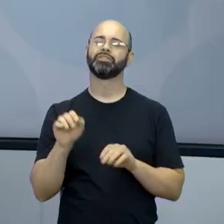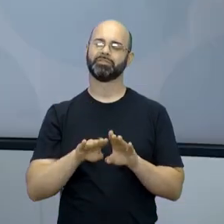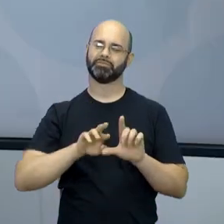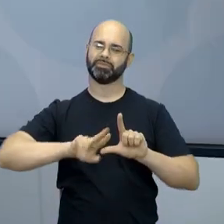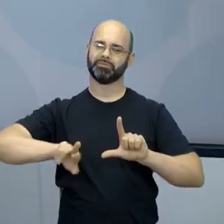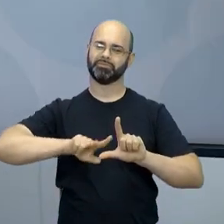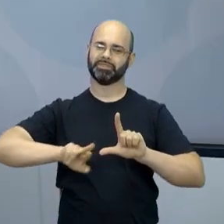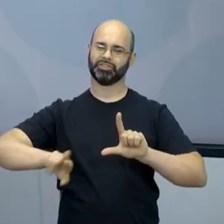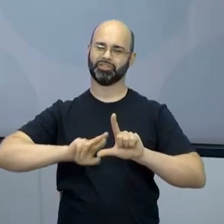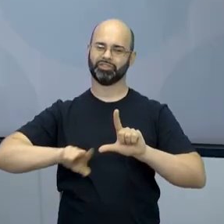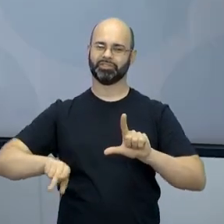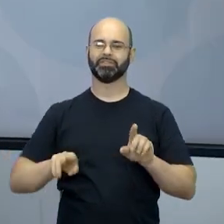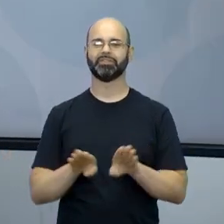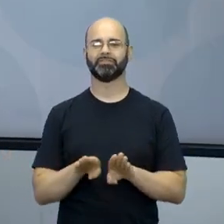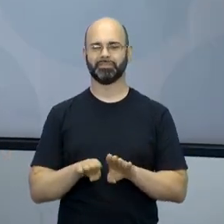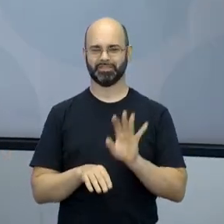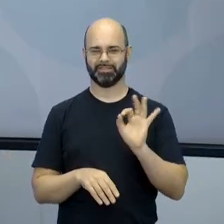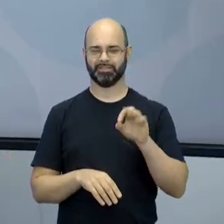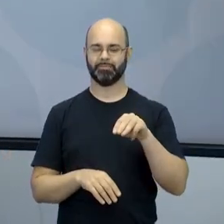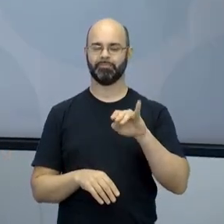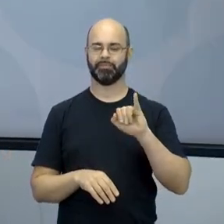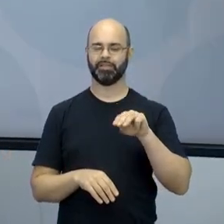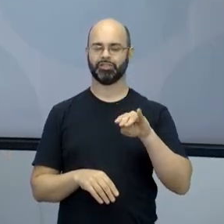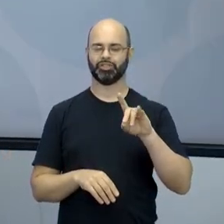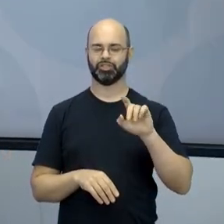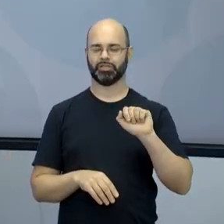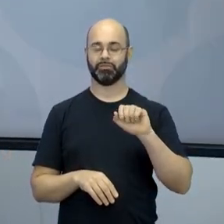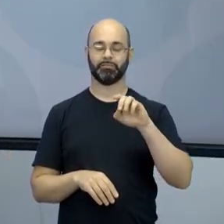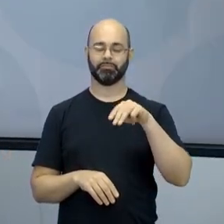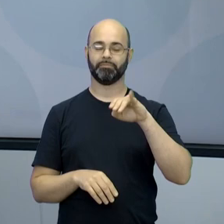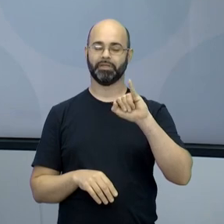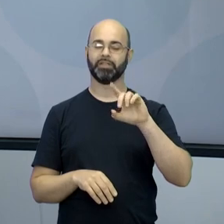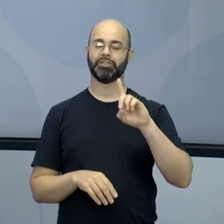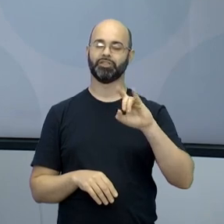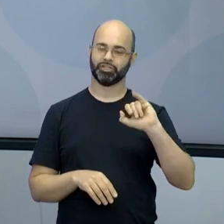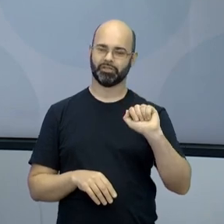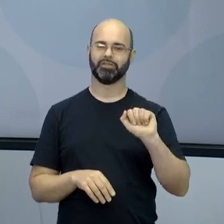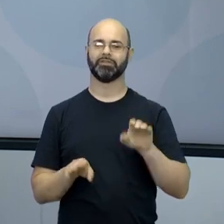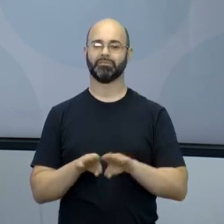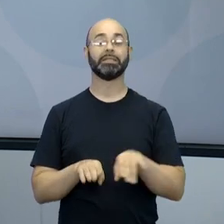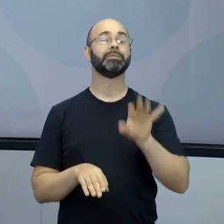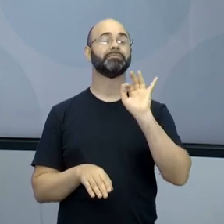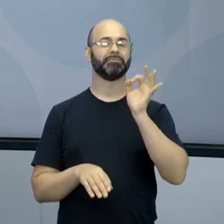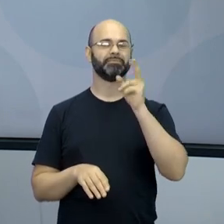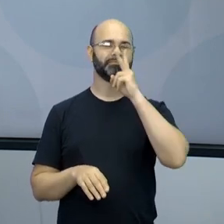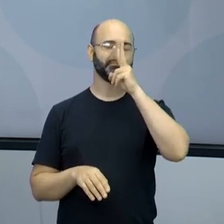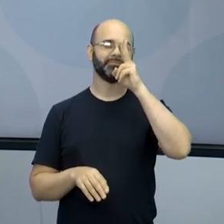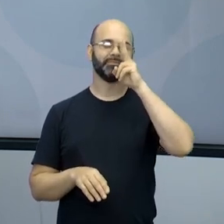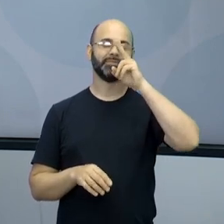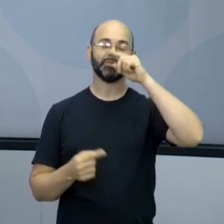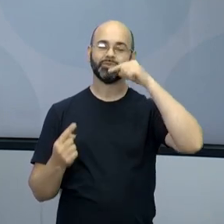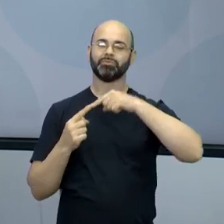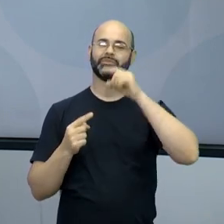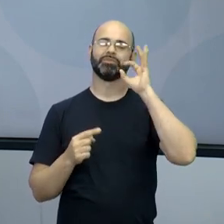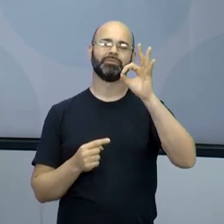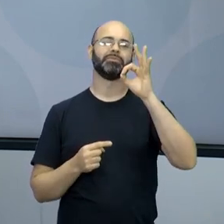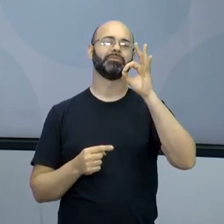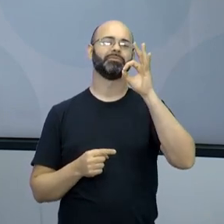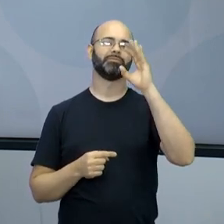falo assim, porque na aula anterior, eu acho que o grande, a sílaba tônica da aula anterior foi essa, porque a gente